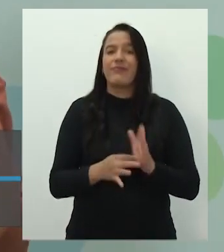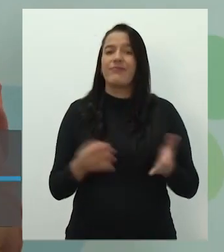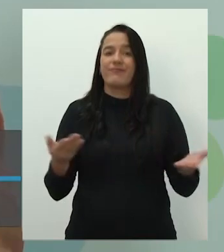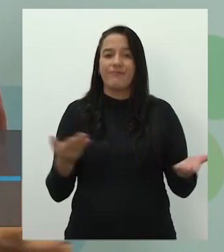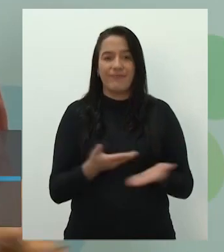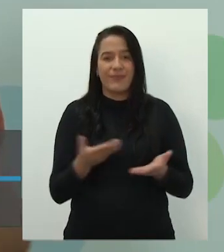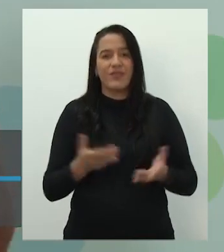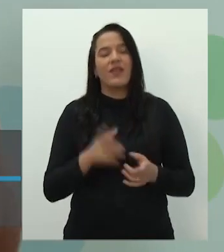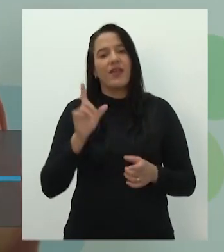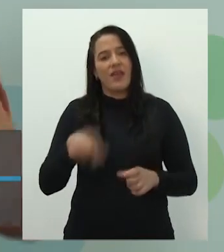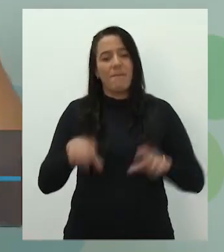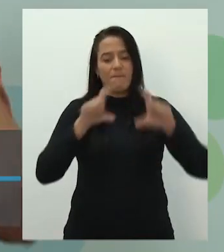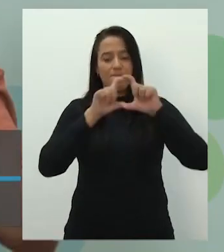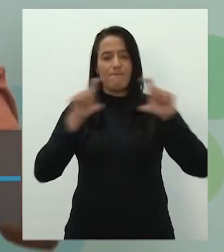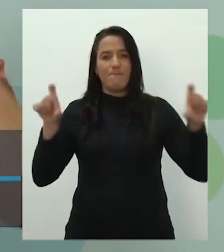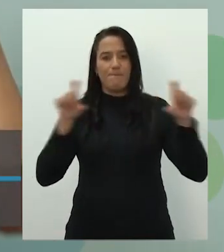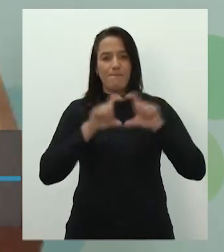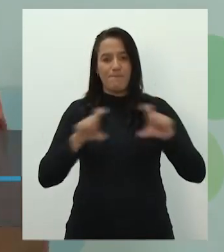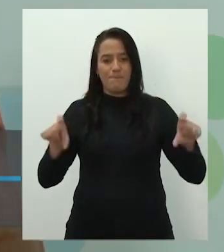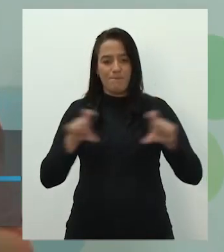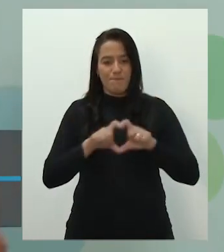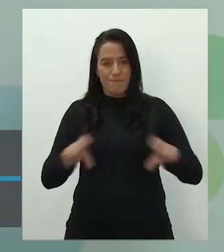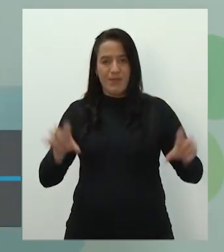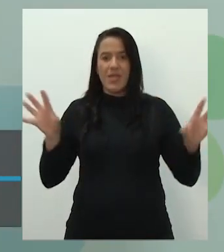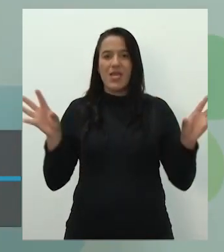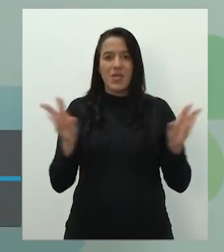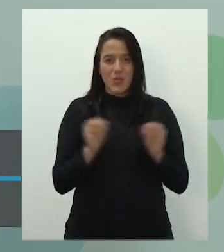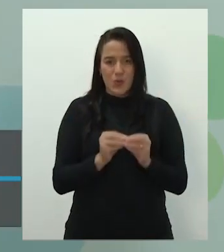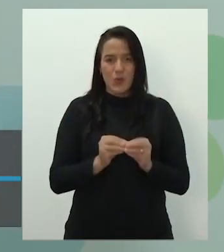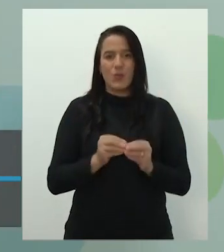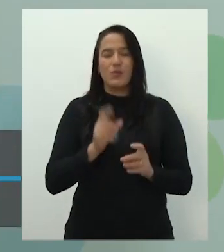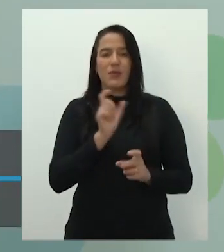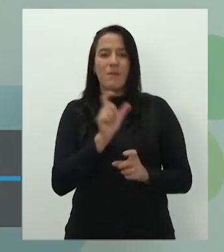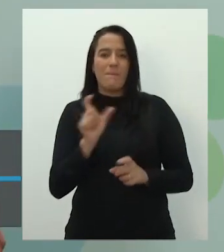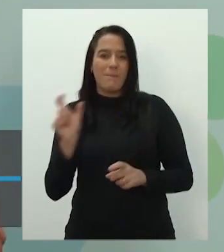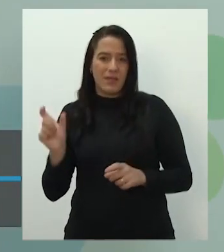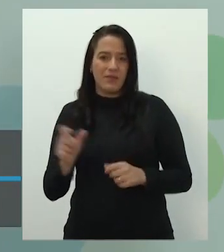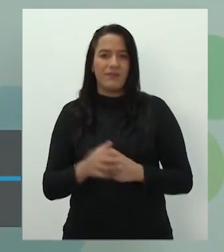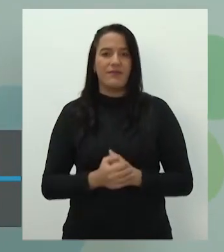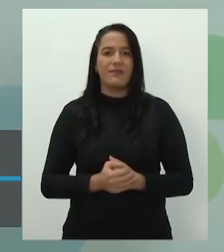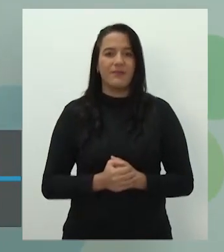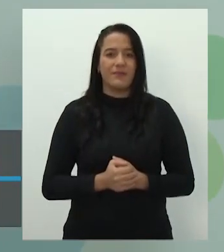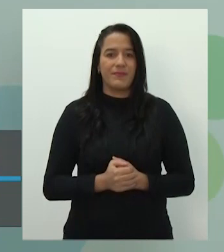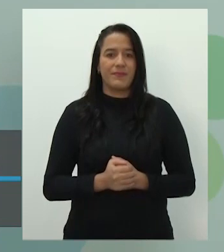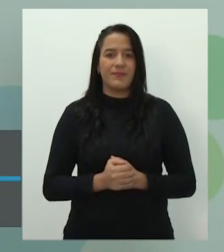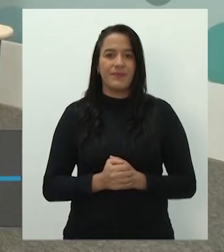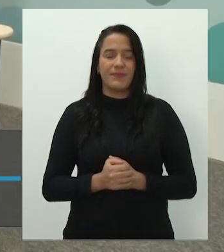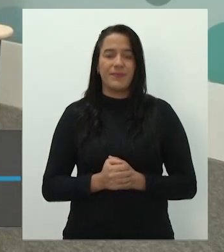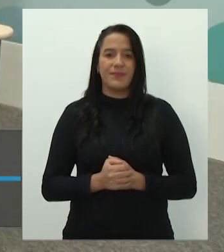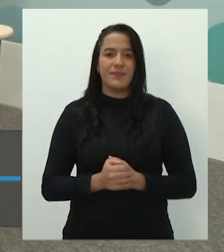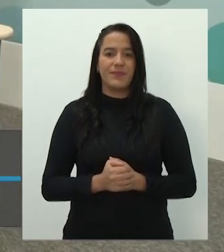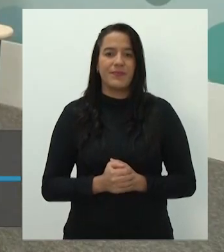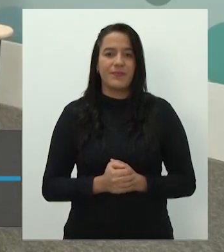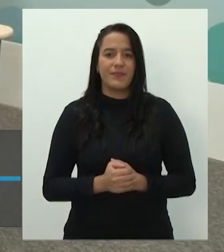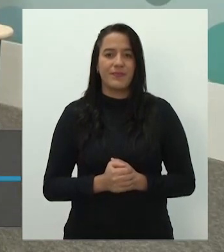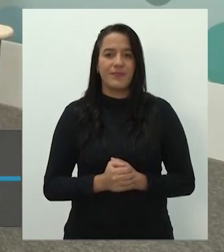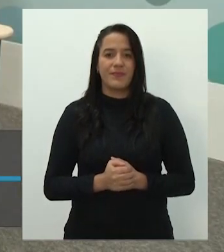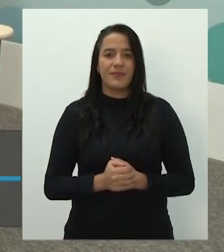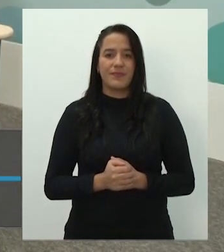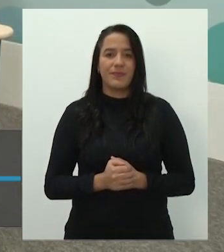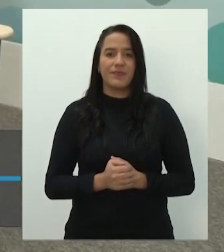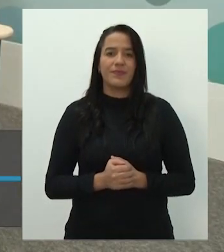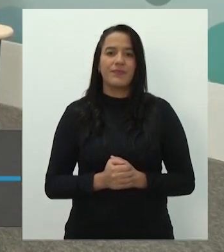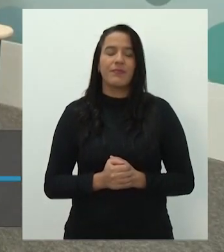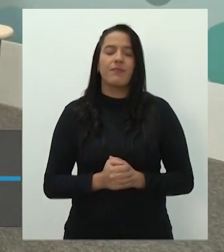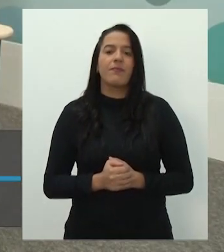são parágrafos, texto resume-se em palavras e não é aluno. Não, não é, tá bom? Isso, porque primeiro